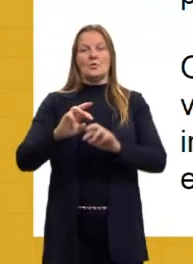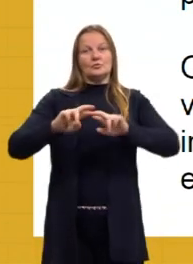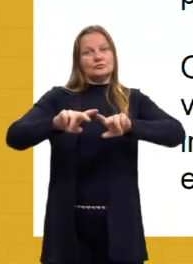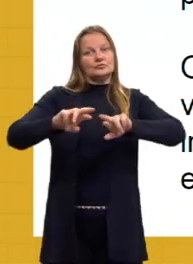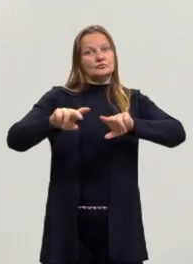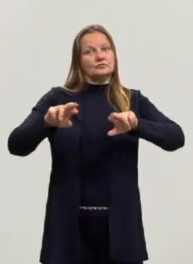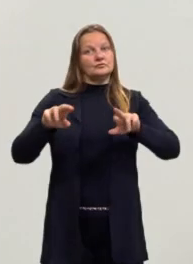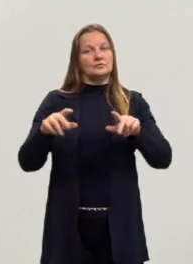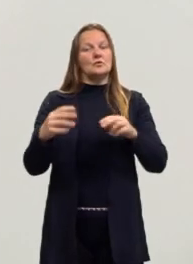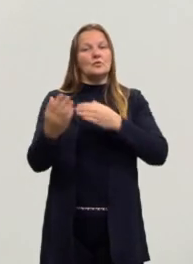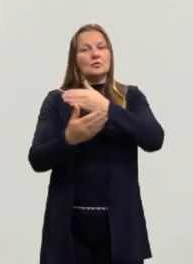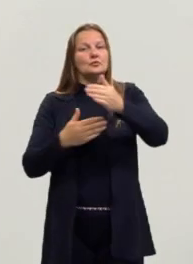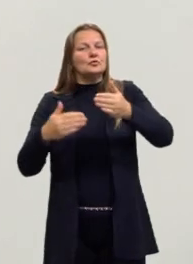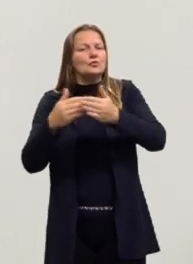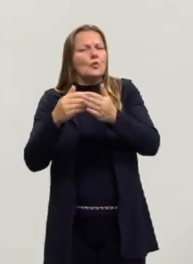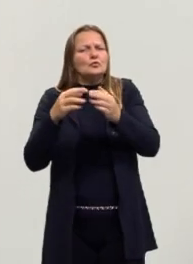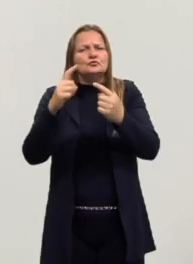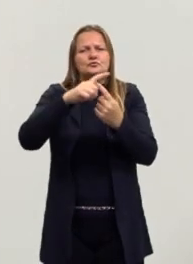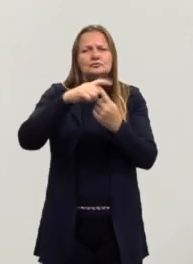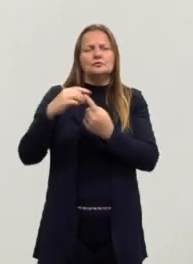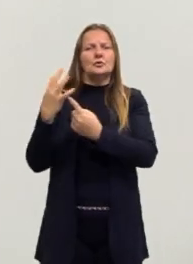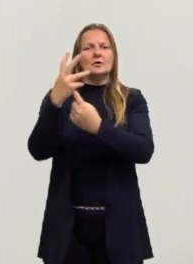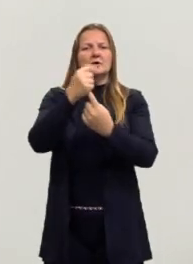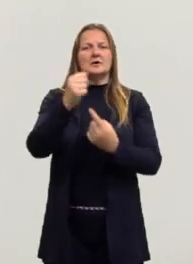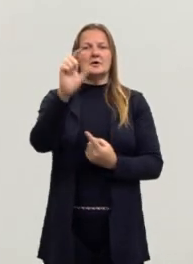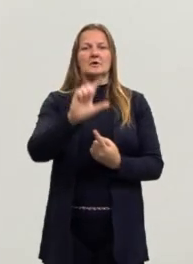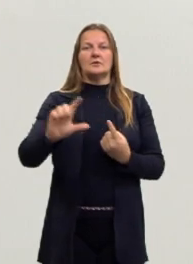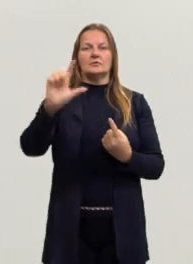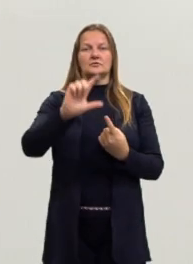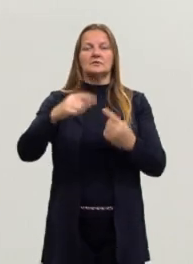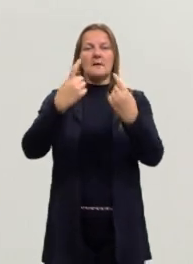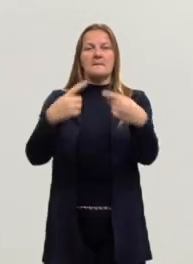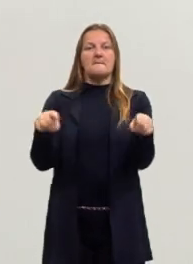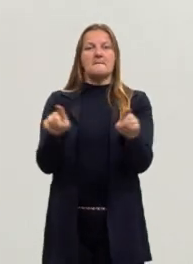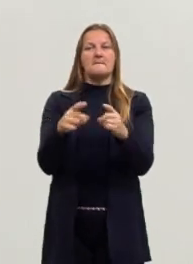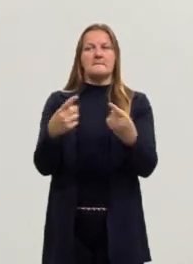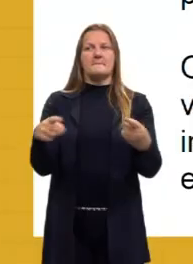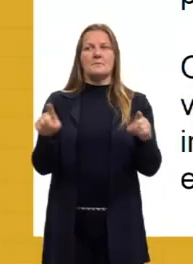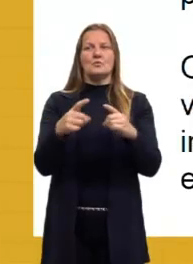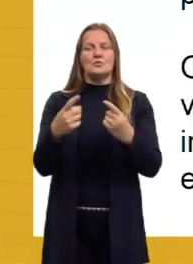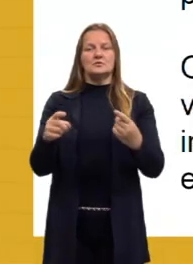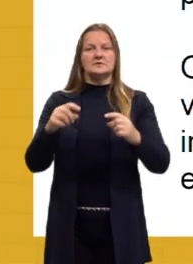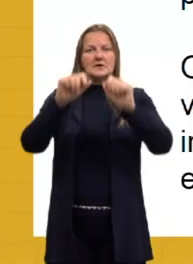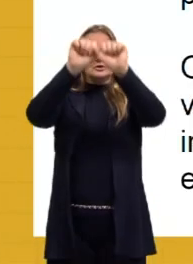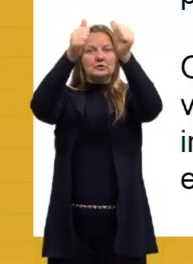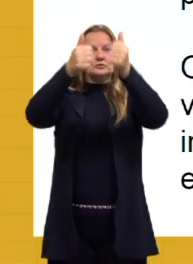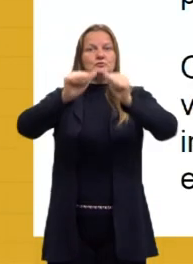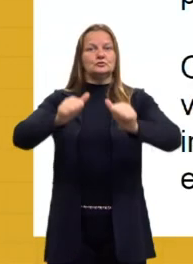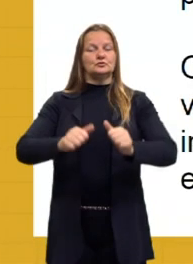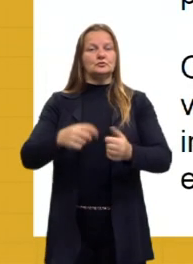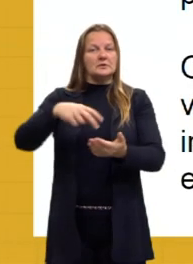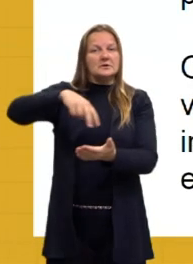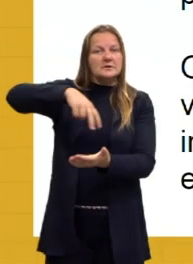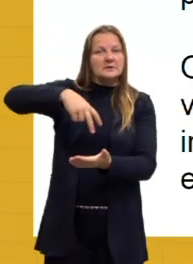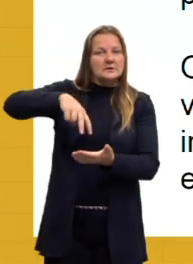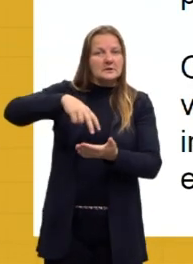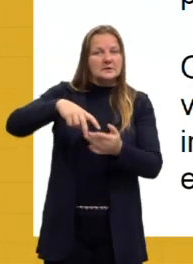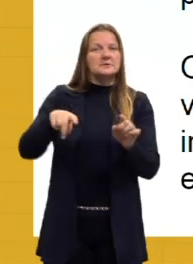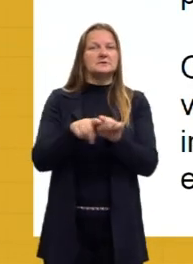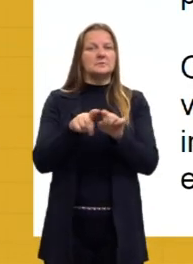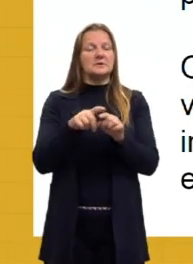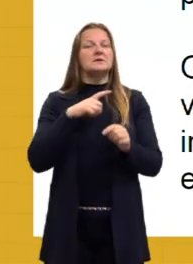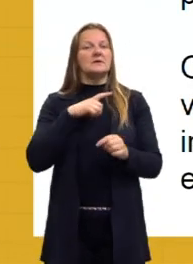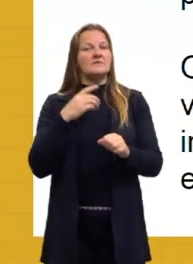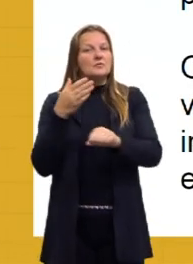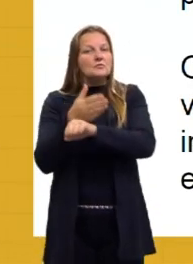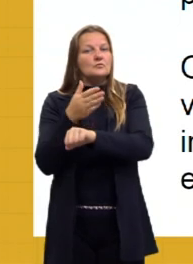então, ela envolve todas as artes, a literatura, a música, a escultura, a dança, e teve até uma